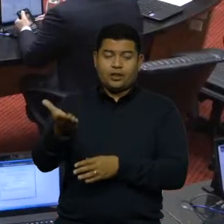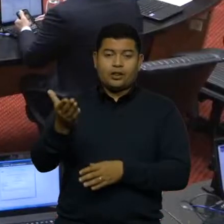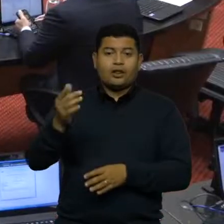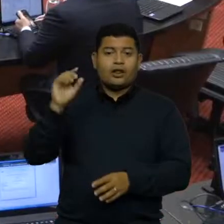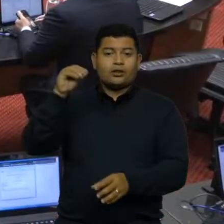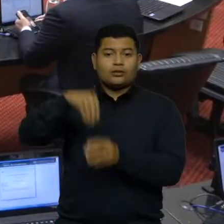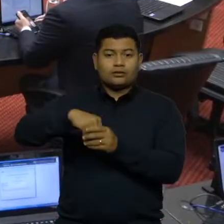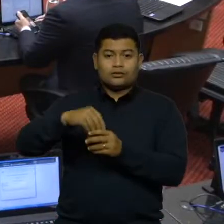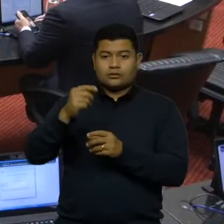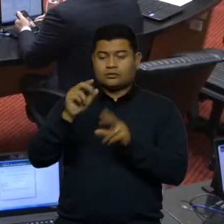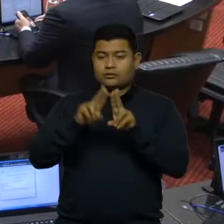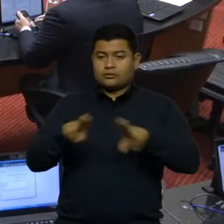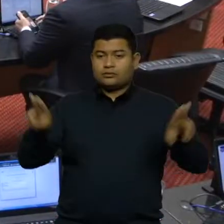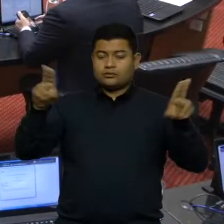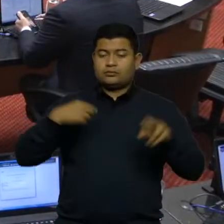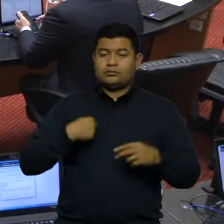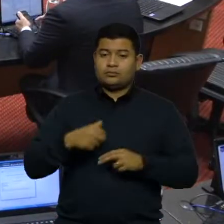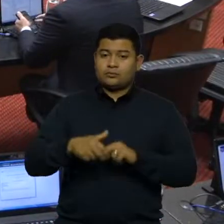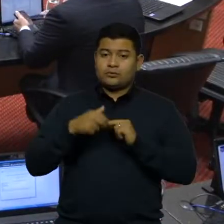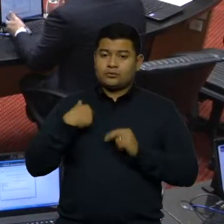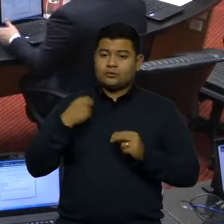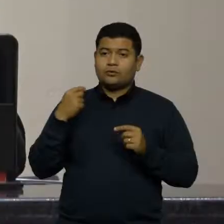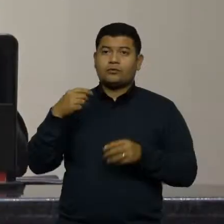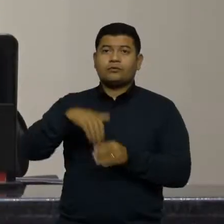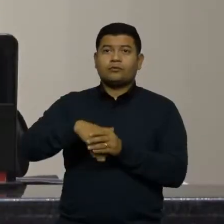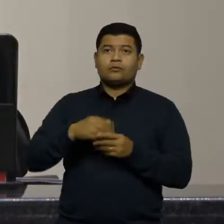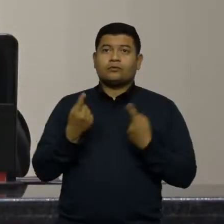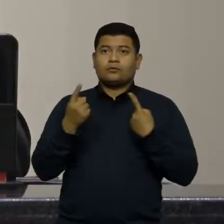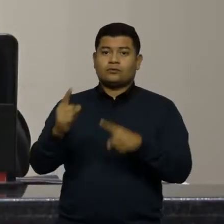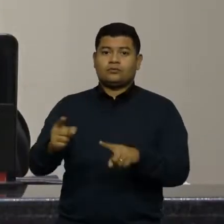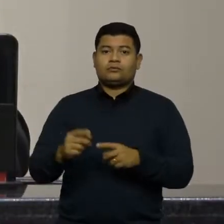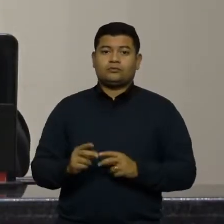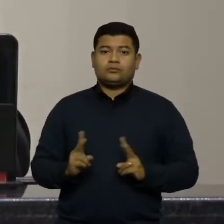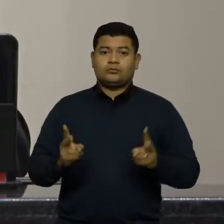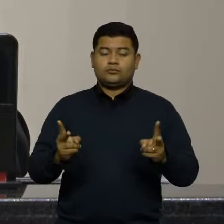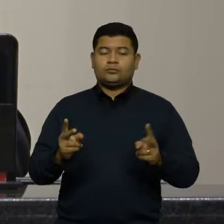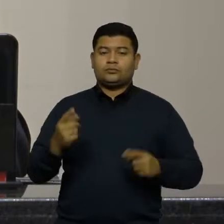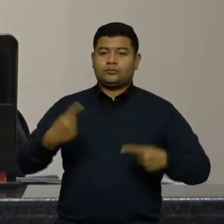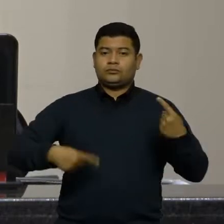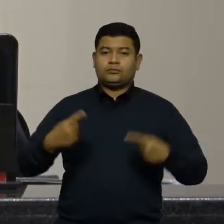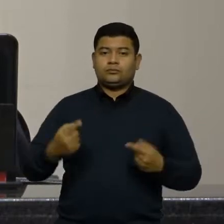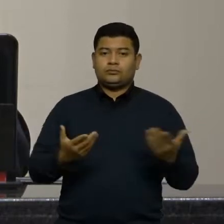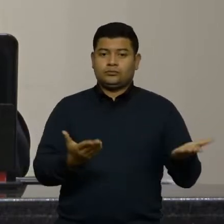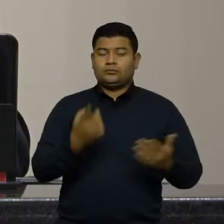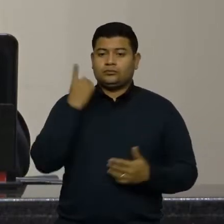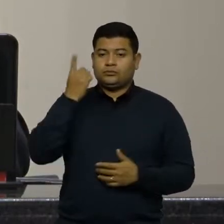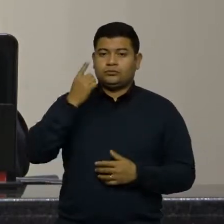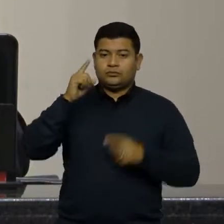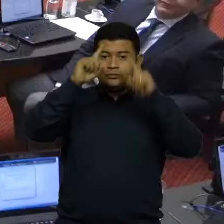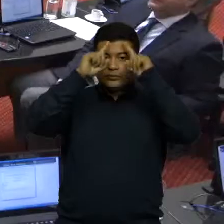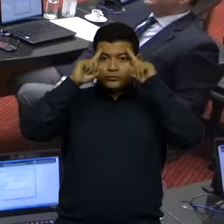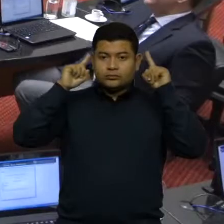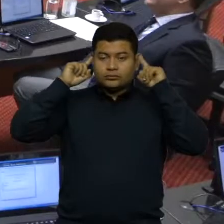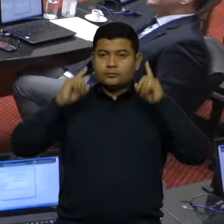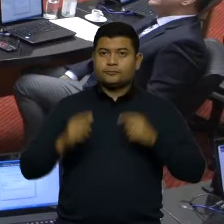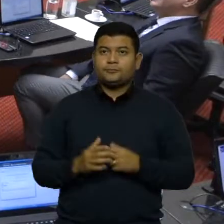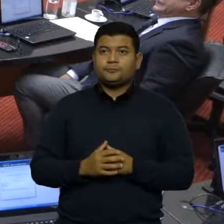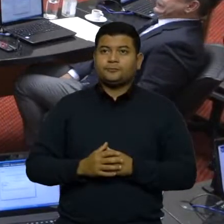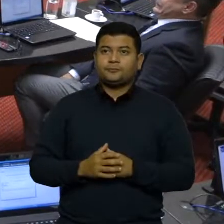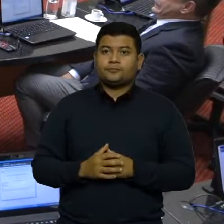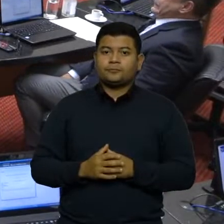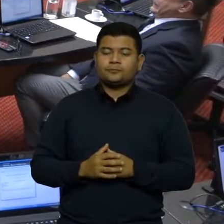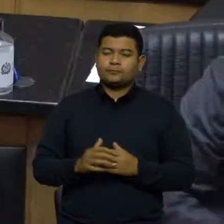é totalmente contrário. Ainda para discutir o deputado Neudir Sareta. Senhor presidente, senhores deputados, senhoras